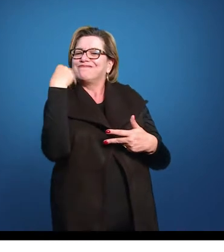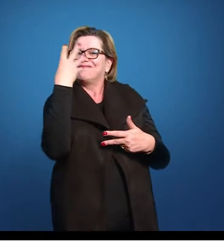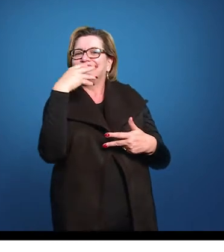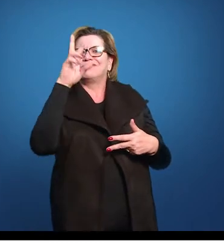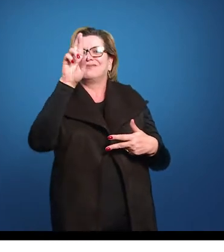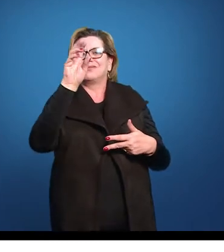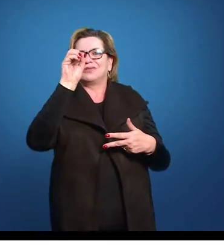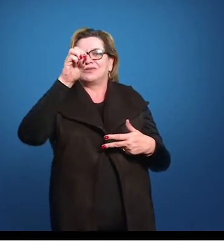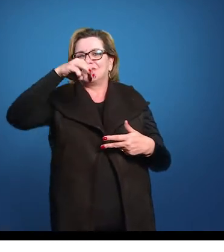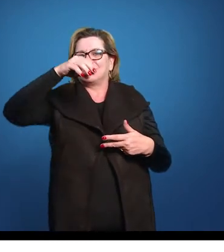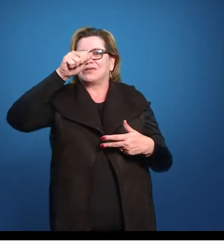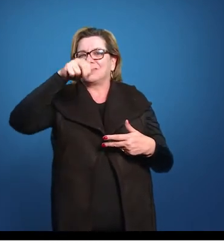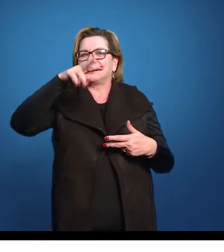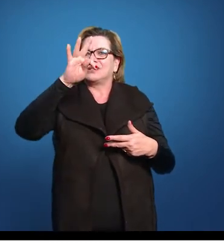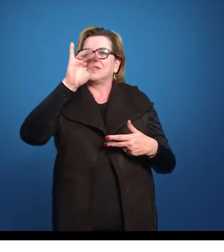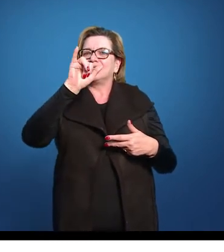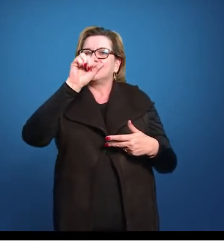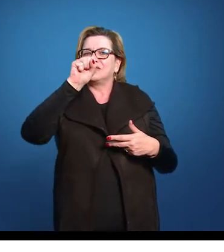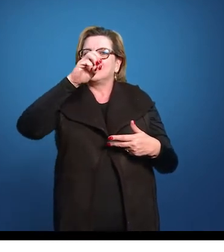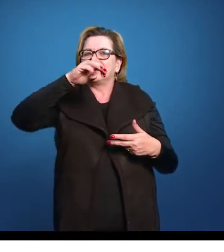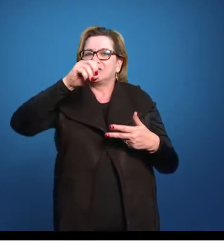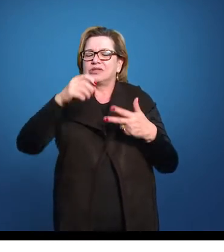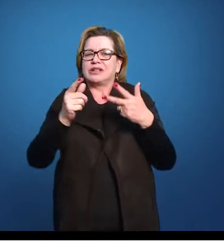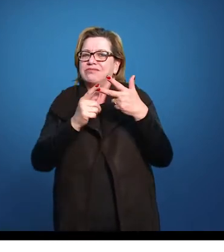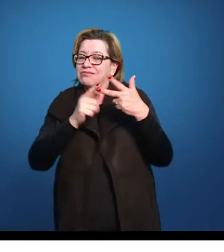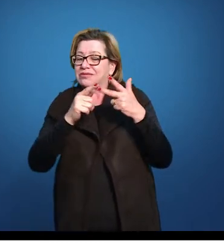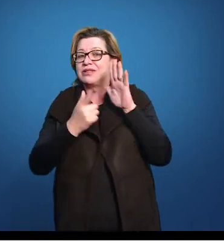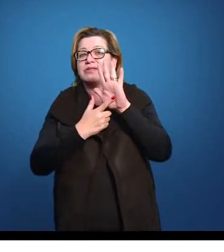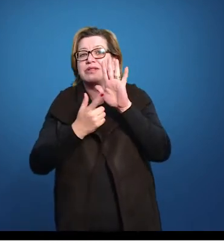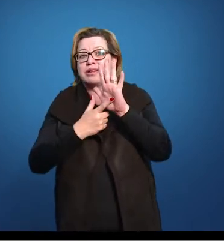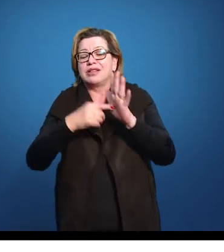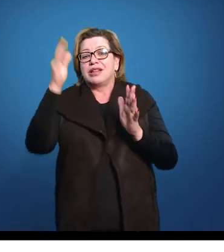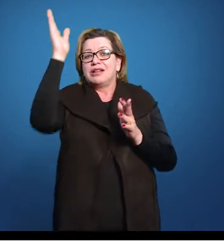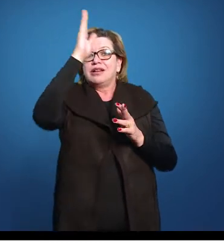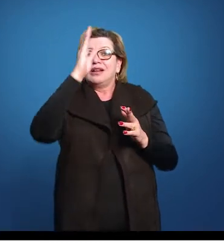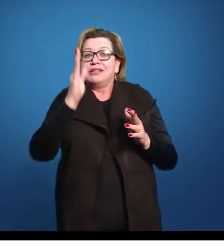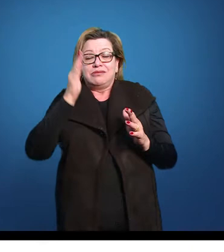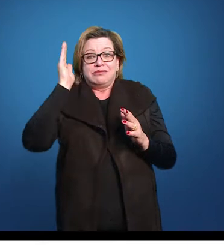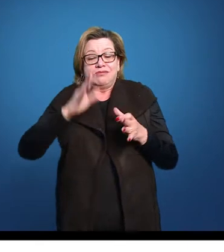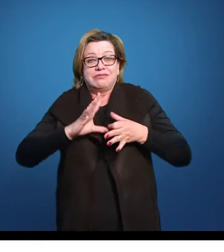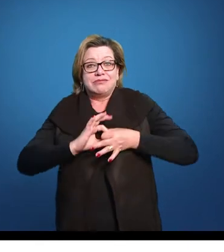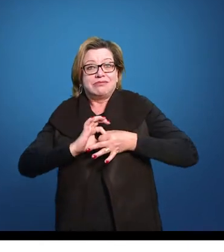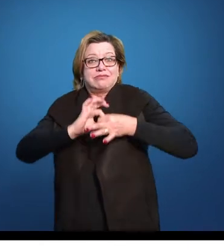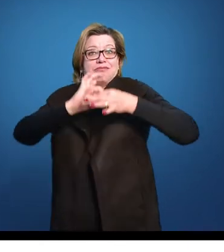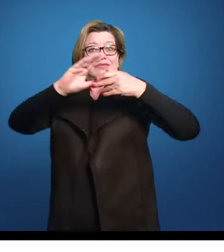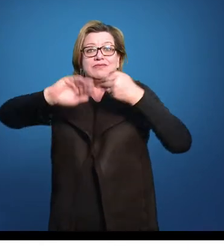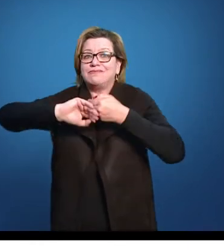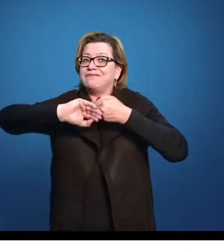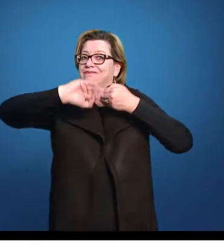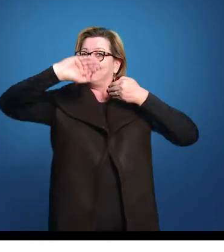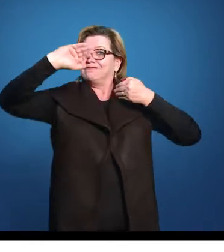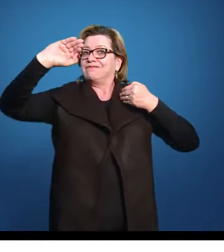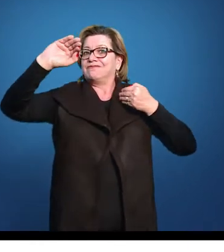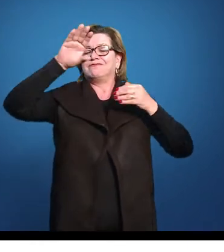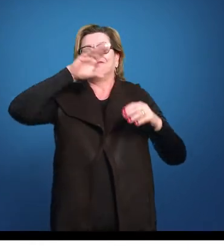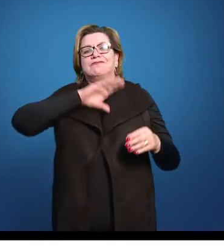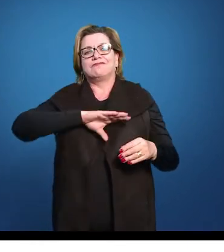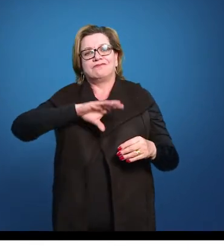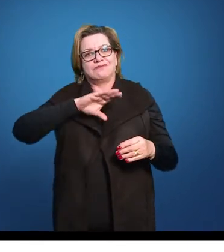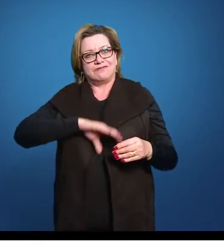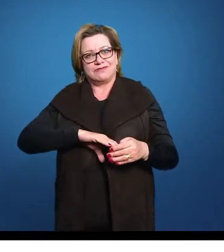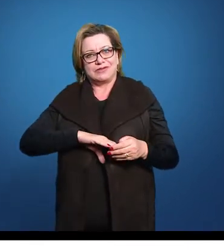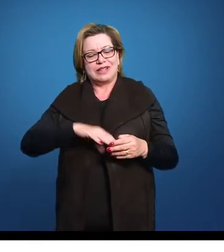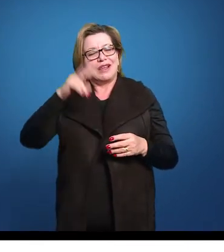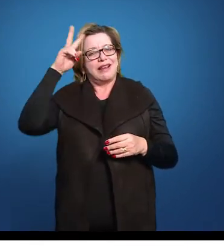já na ação, independente. Vocês lembram que em 1808 a Família Real vem para cá, em 1822 a Família Real